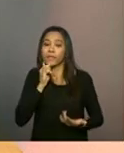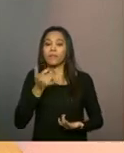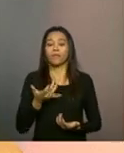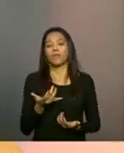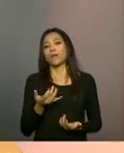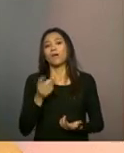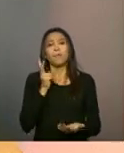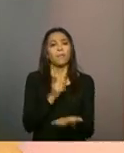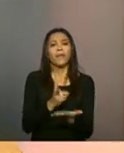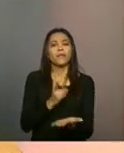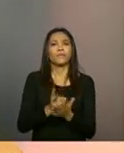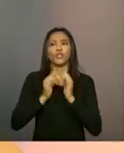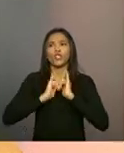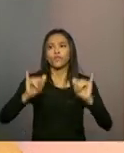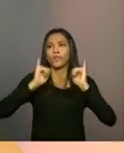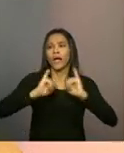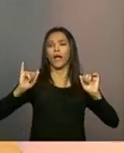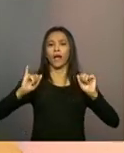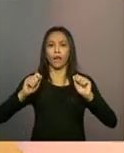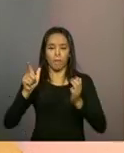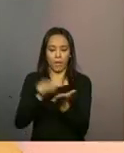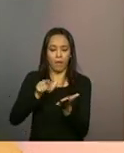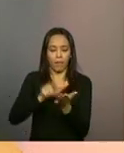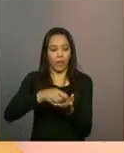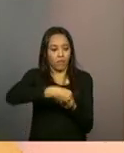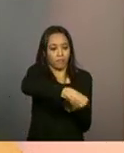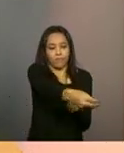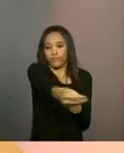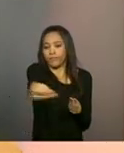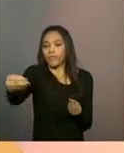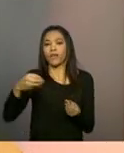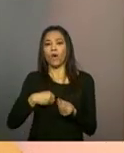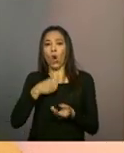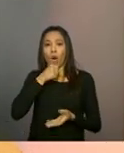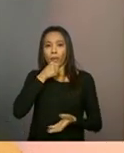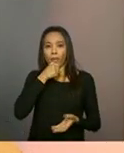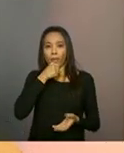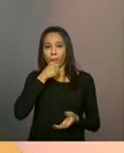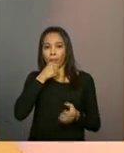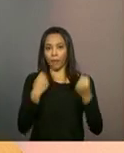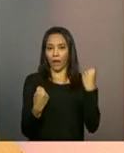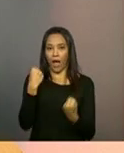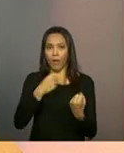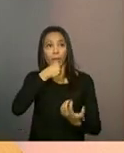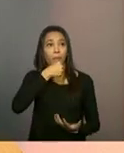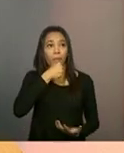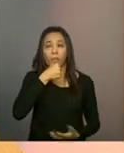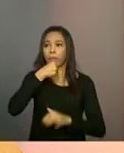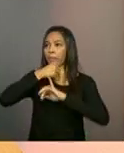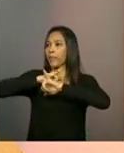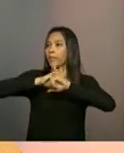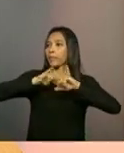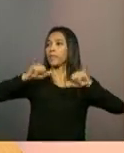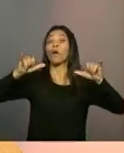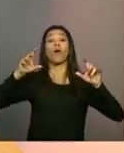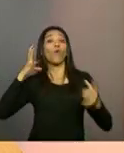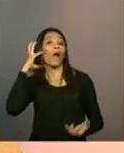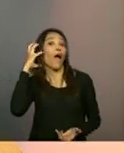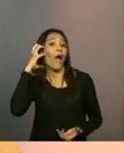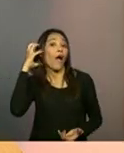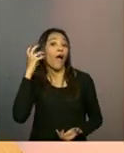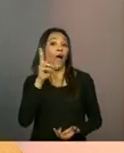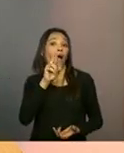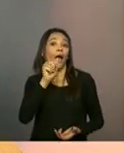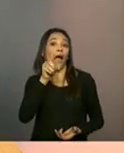CRAS por meio de uma campanha, por meio de um panfleto, por meio de um carro de som, de uma rádio comunitária, né? Outra forma muito